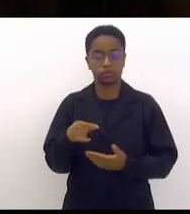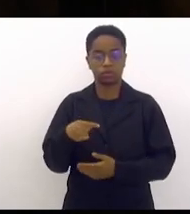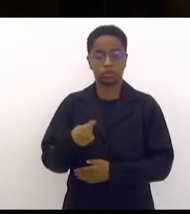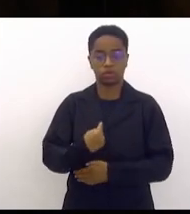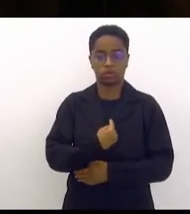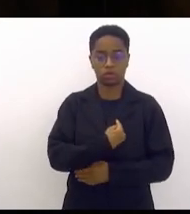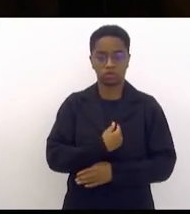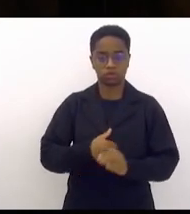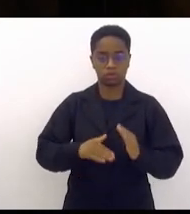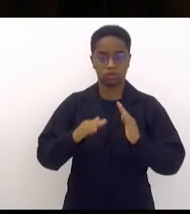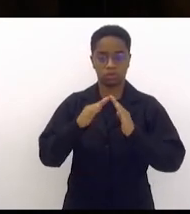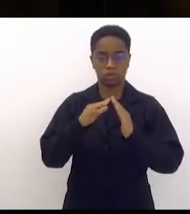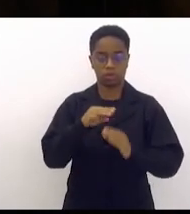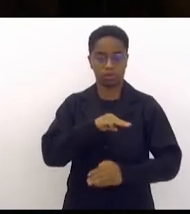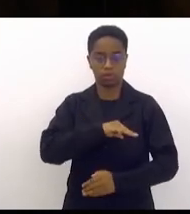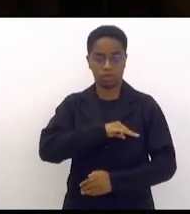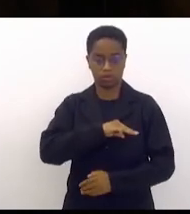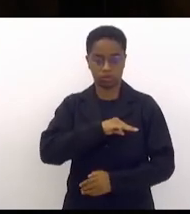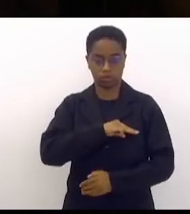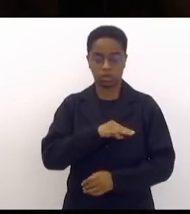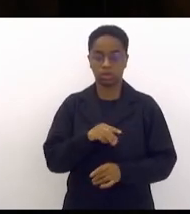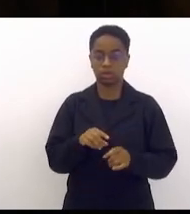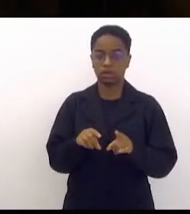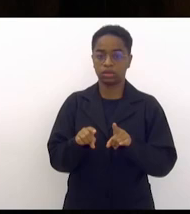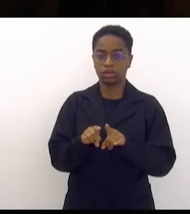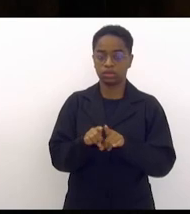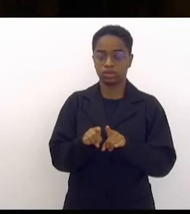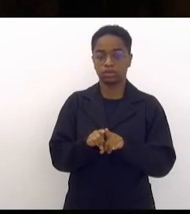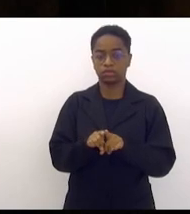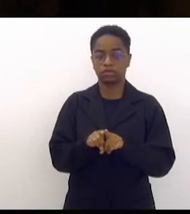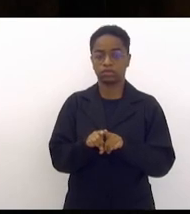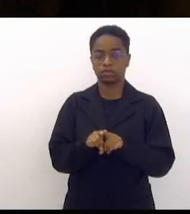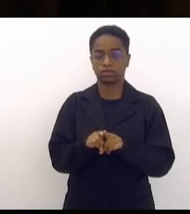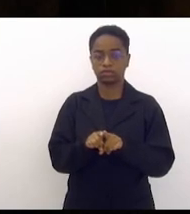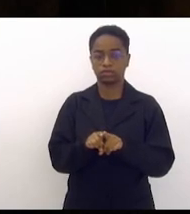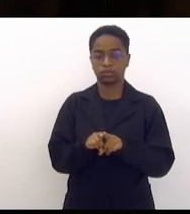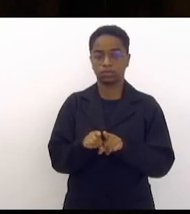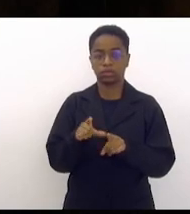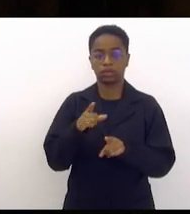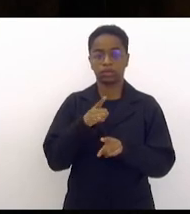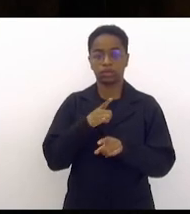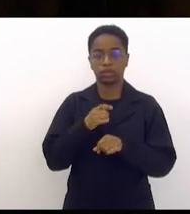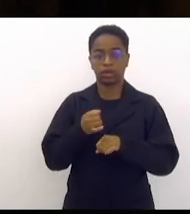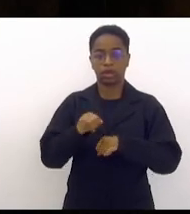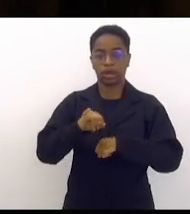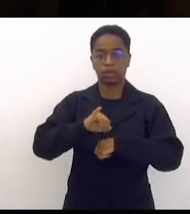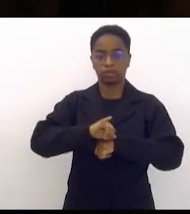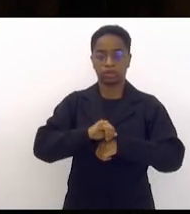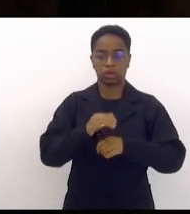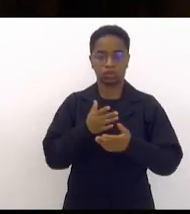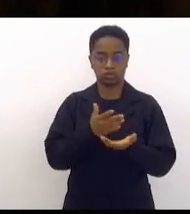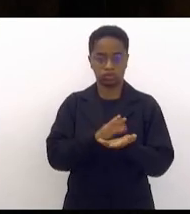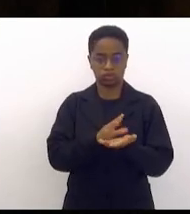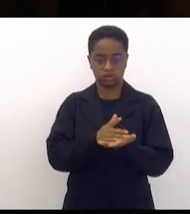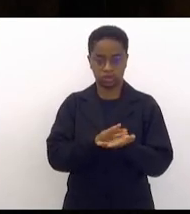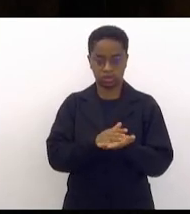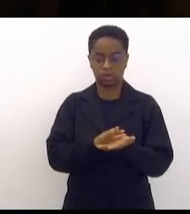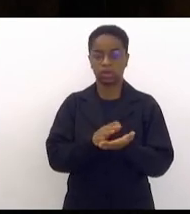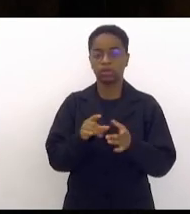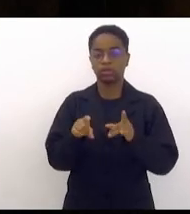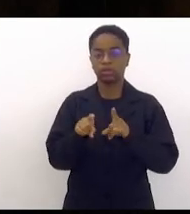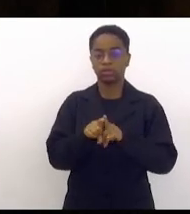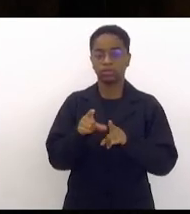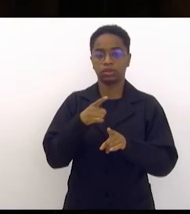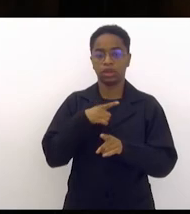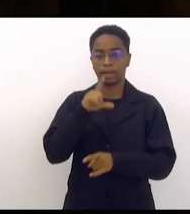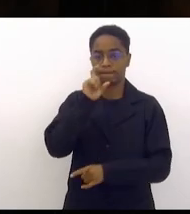de Madureira nós que temos lá a nossa capital do samba lá nós temos a